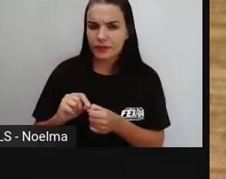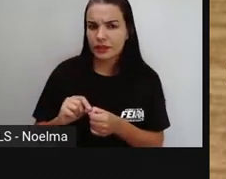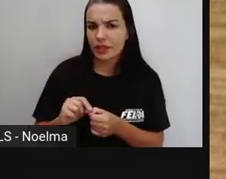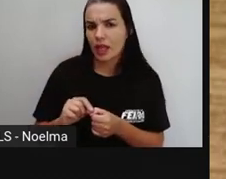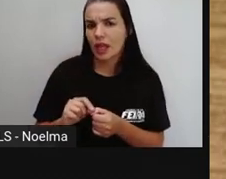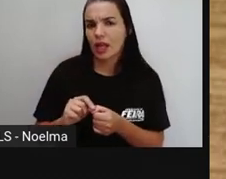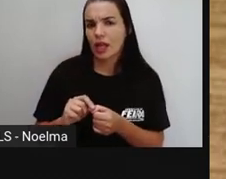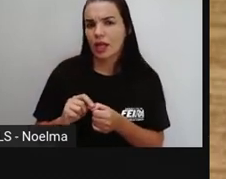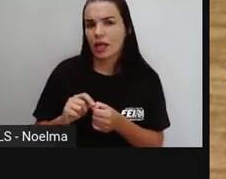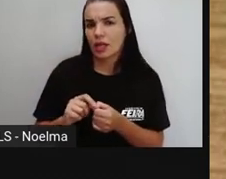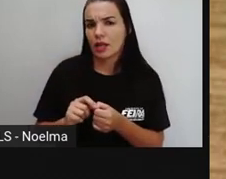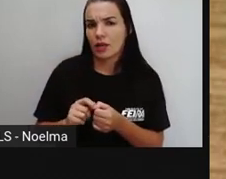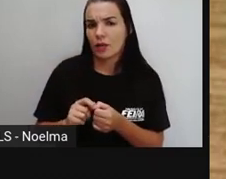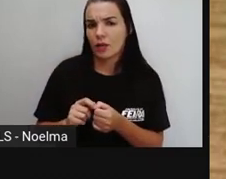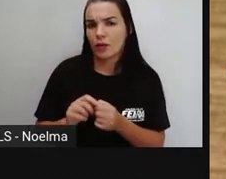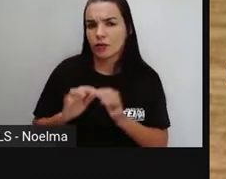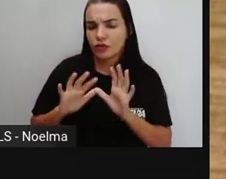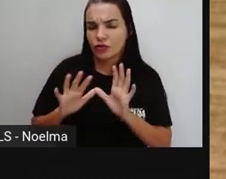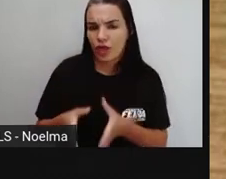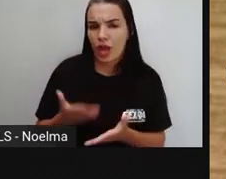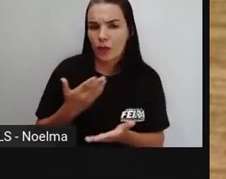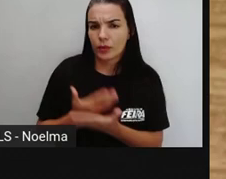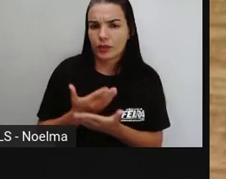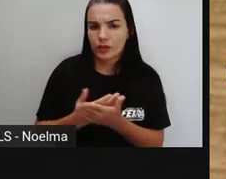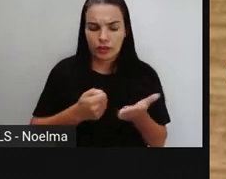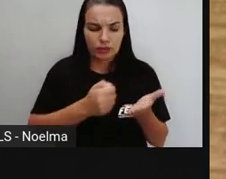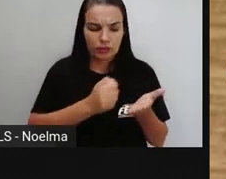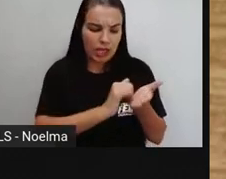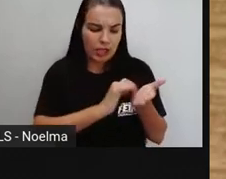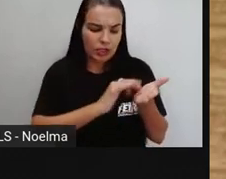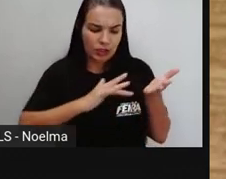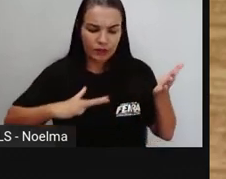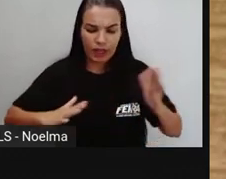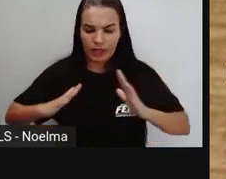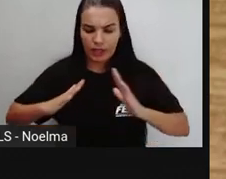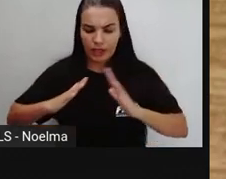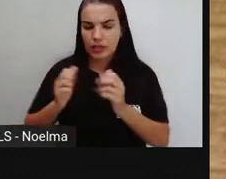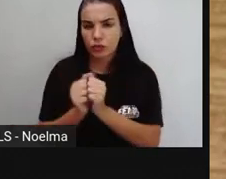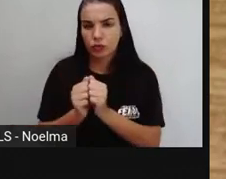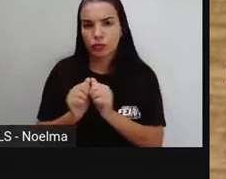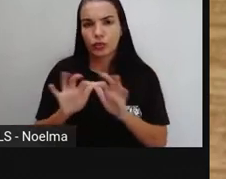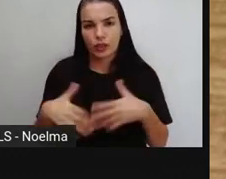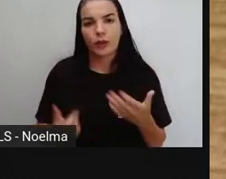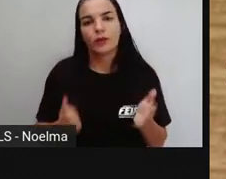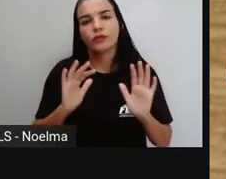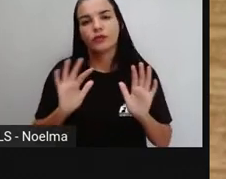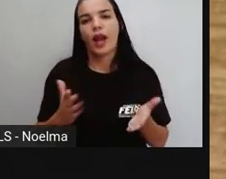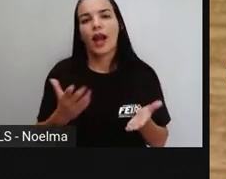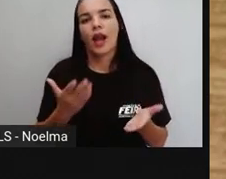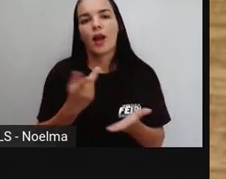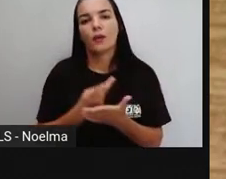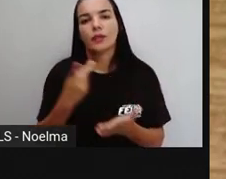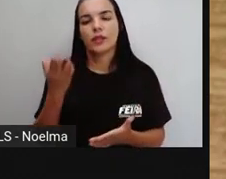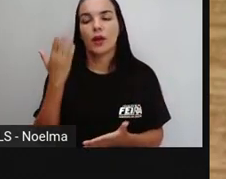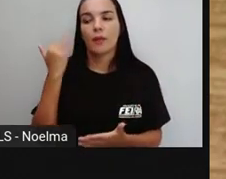Então, está se referindo a algo que já aconteceu. O tempo aqui é passado. Então, ó.